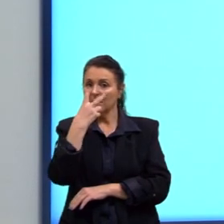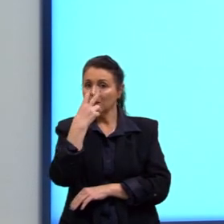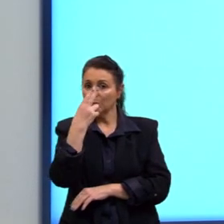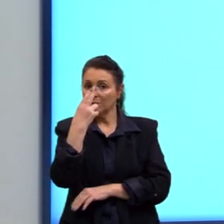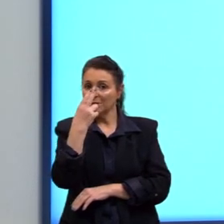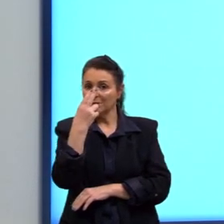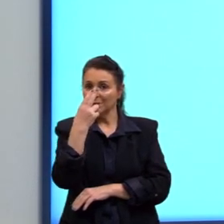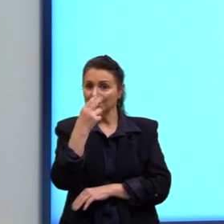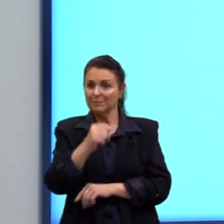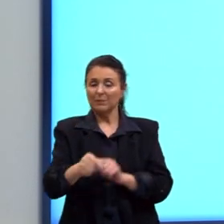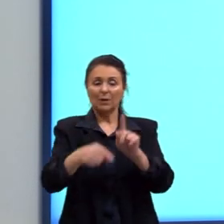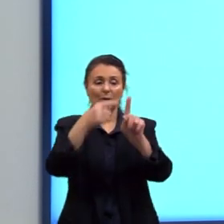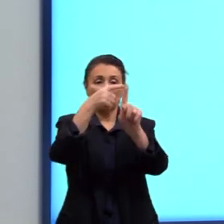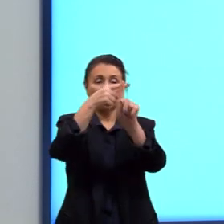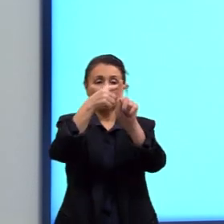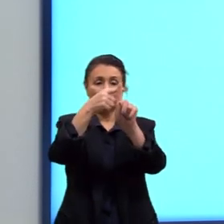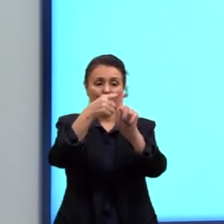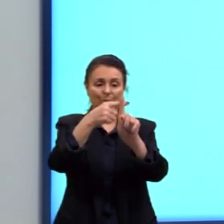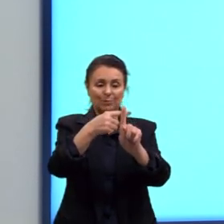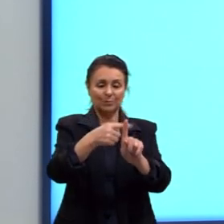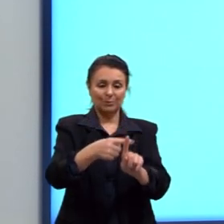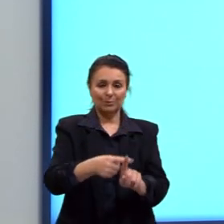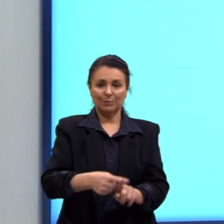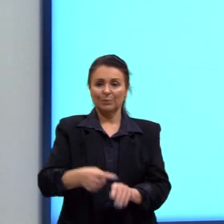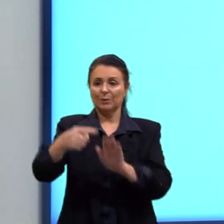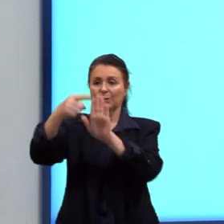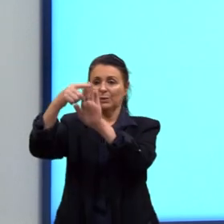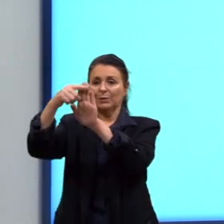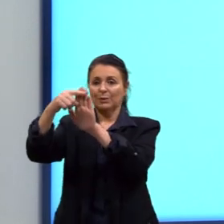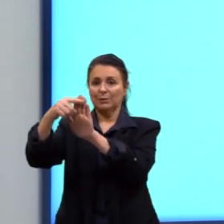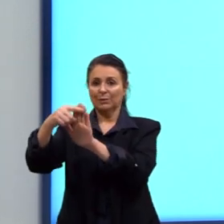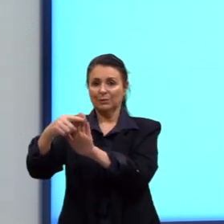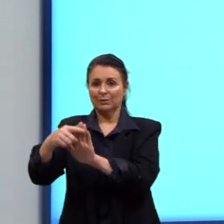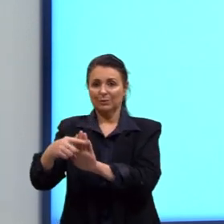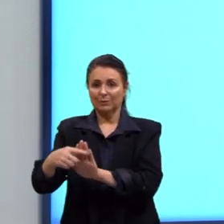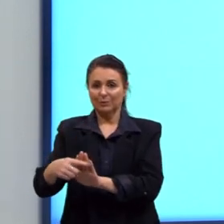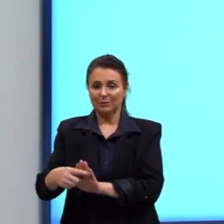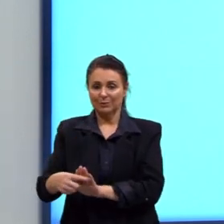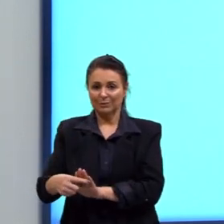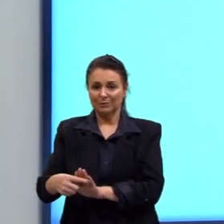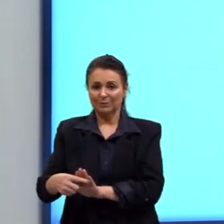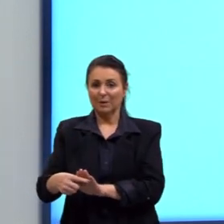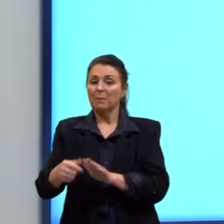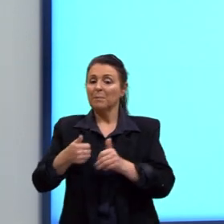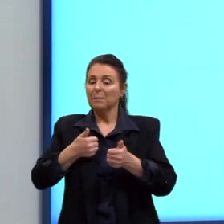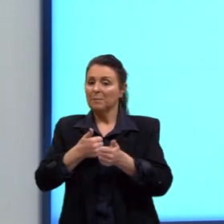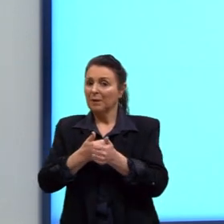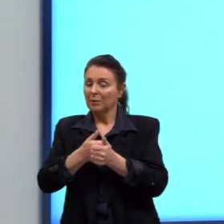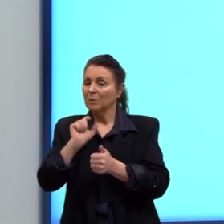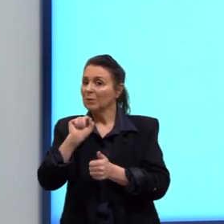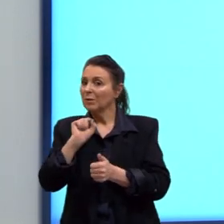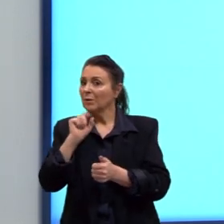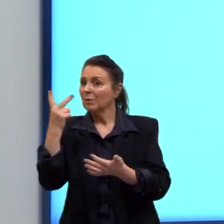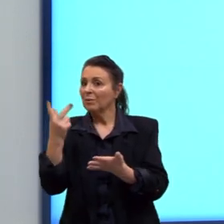uma barra positiva e uma barra negativa, próxima uma da outra. O acontece?